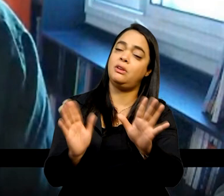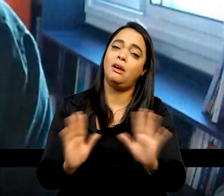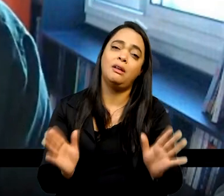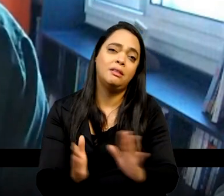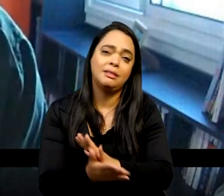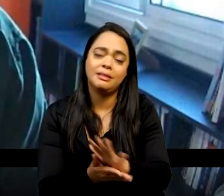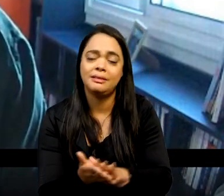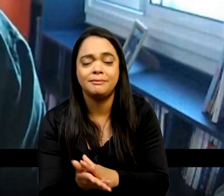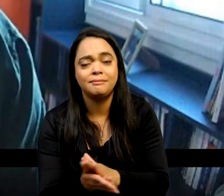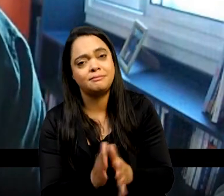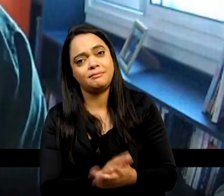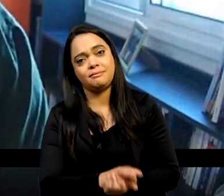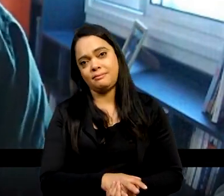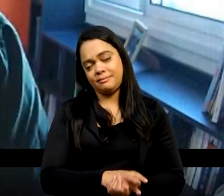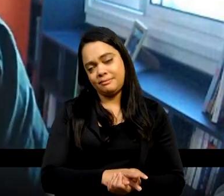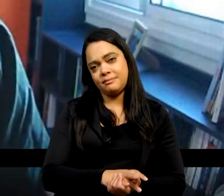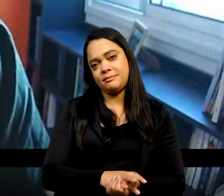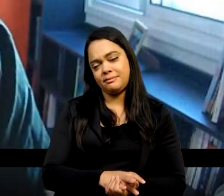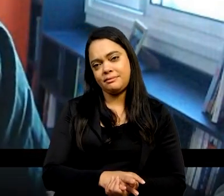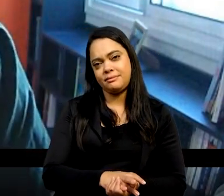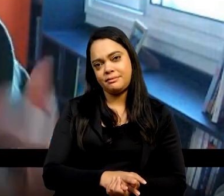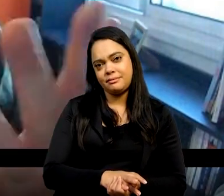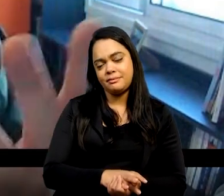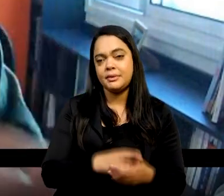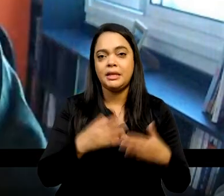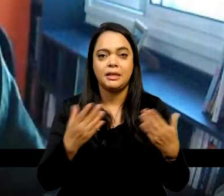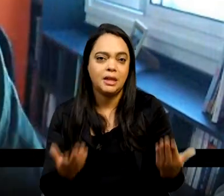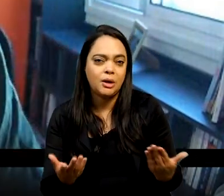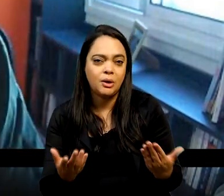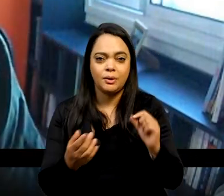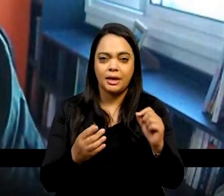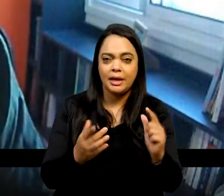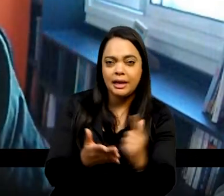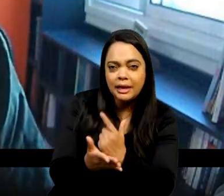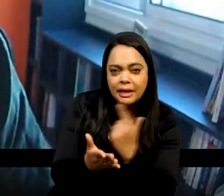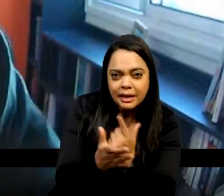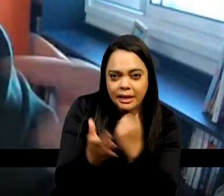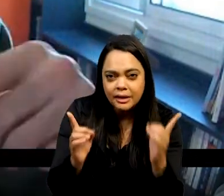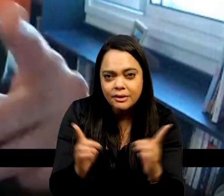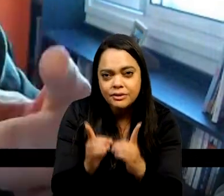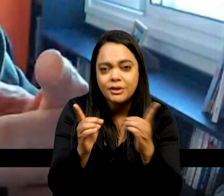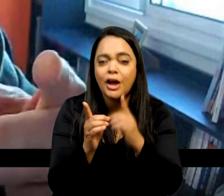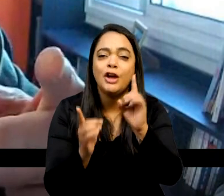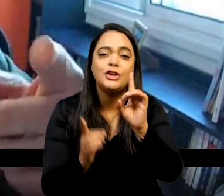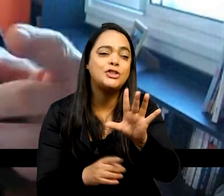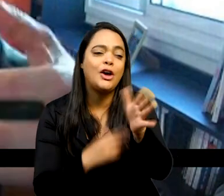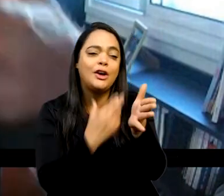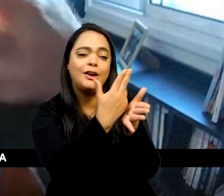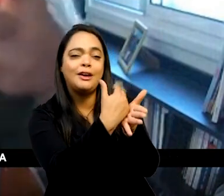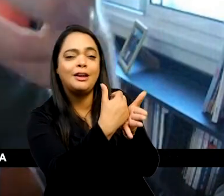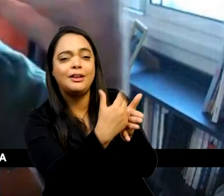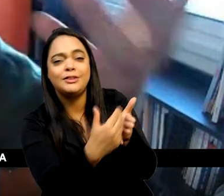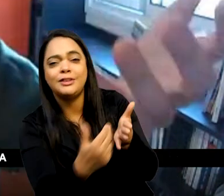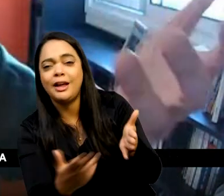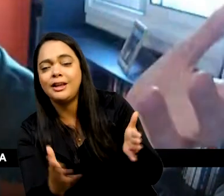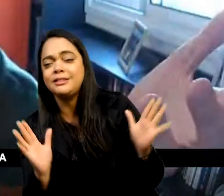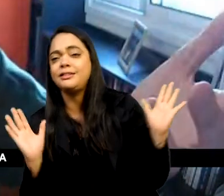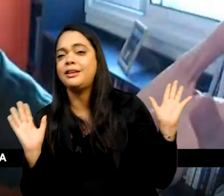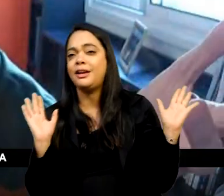Debré precisa ser analisado, mas muitas vezes num livro didático ele é por ilustração. Isso mostra um convencionalismo